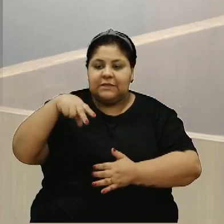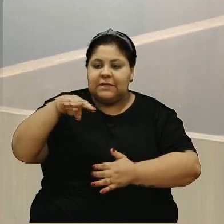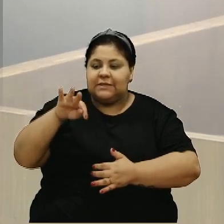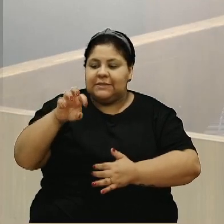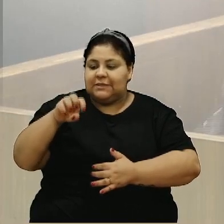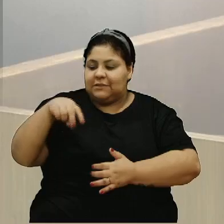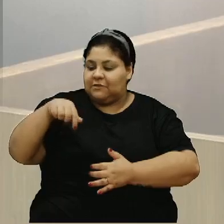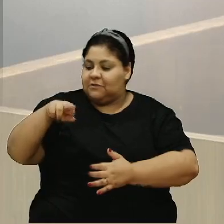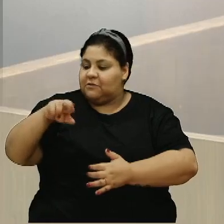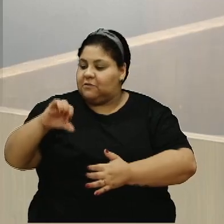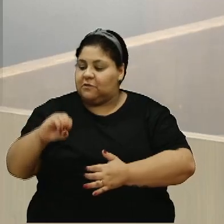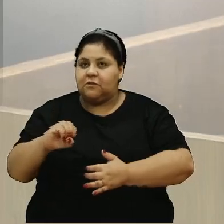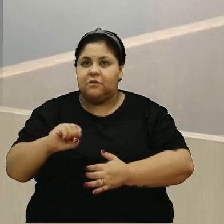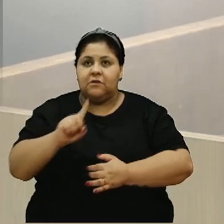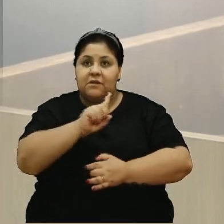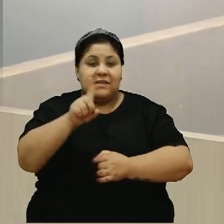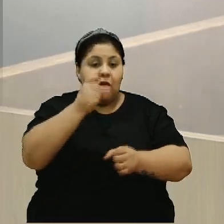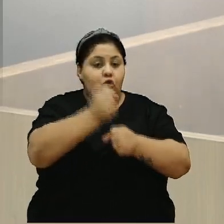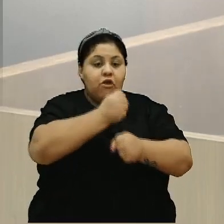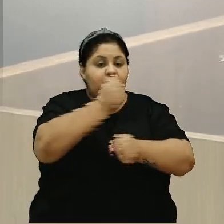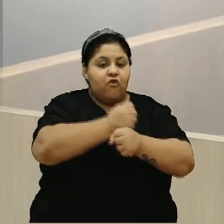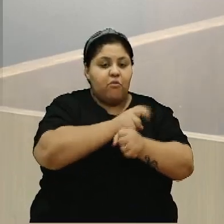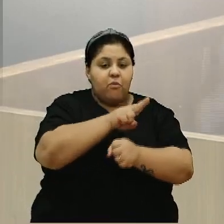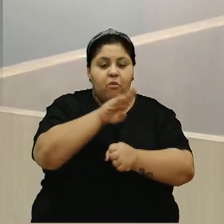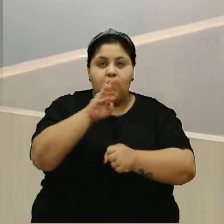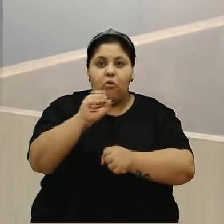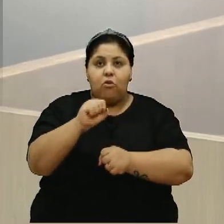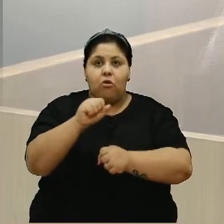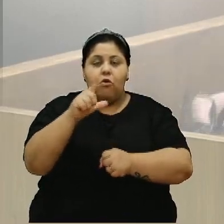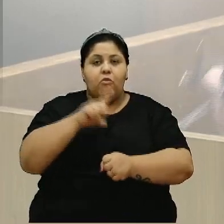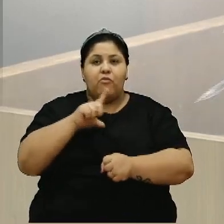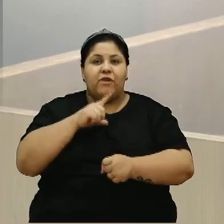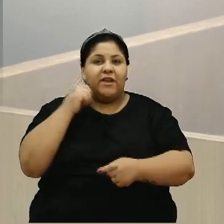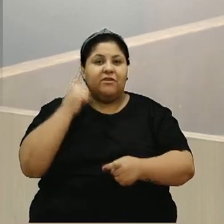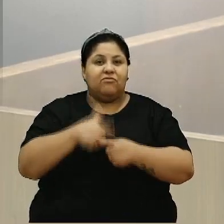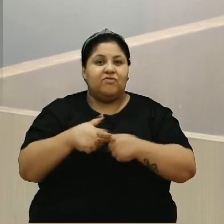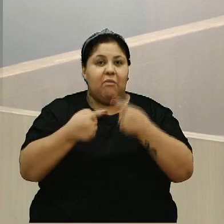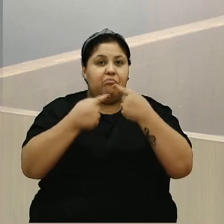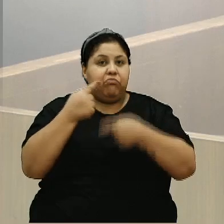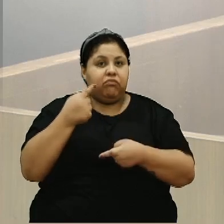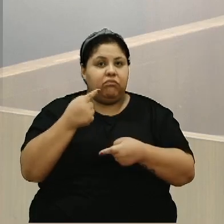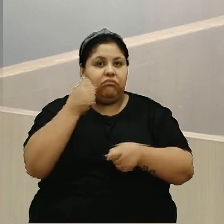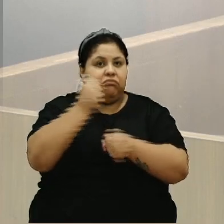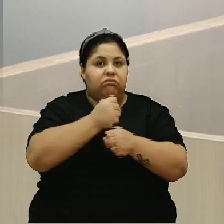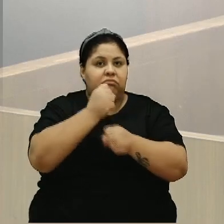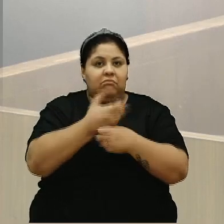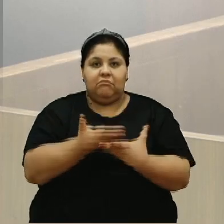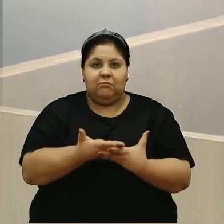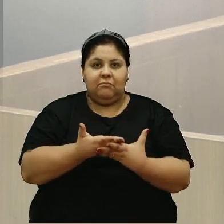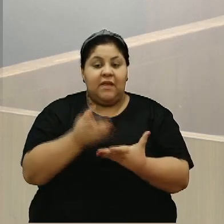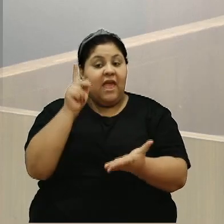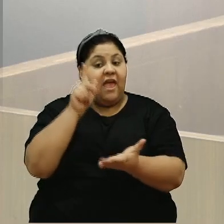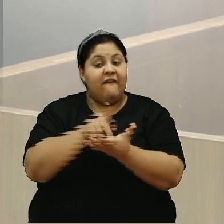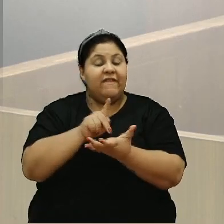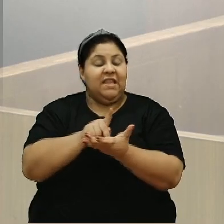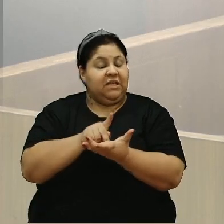não reformar a UBS do Centenário porque não tiveram competência de reformar. Essa que é a verdade.